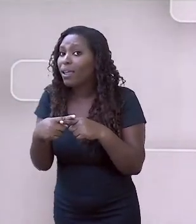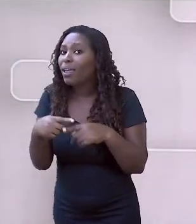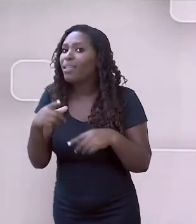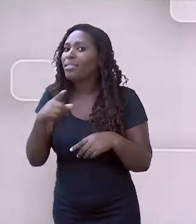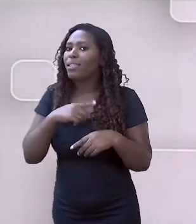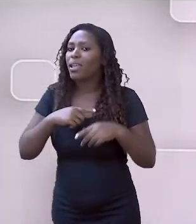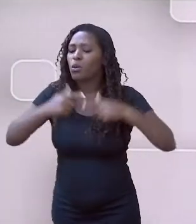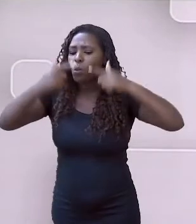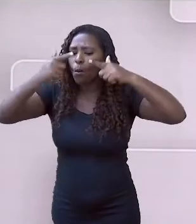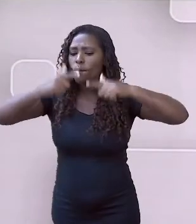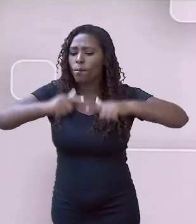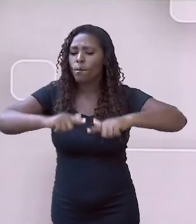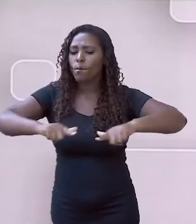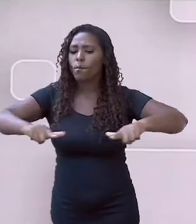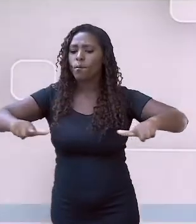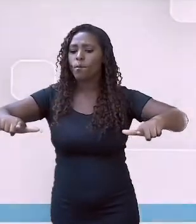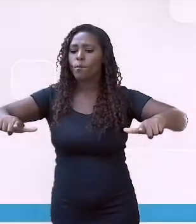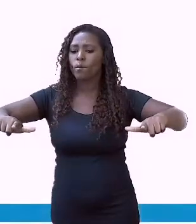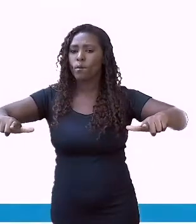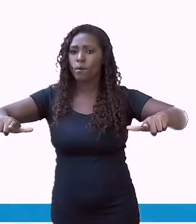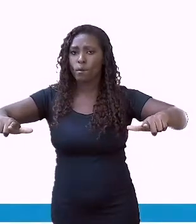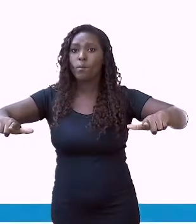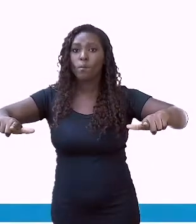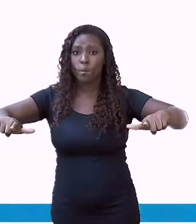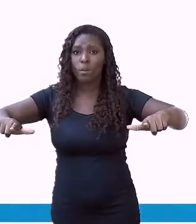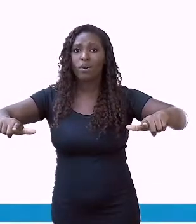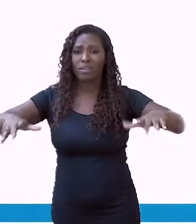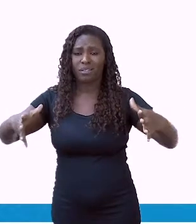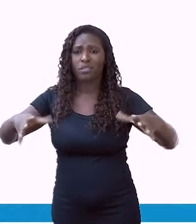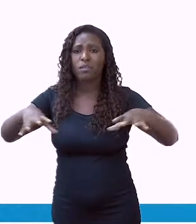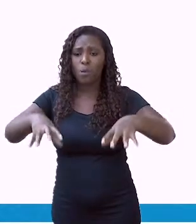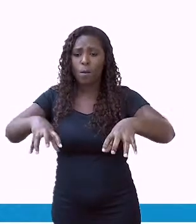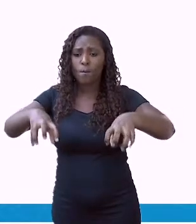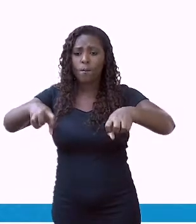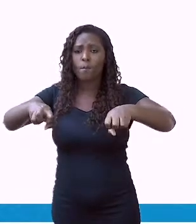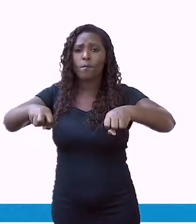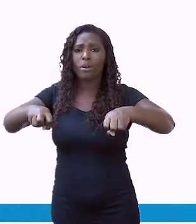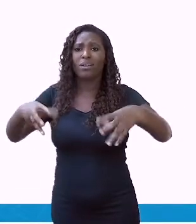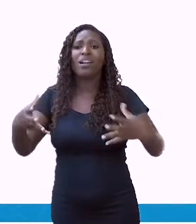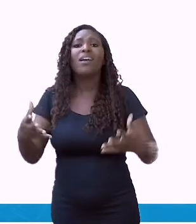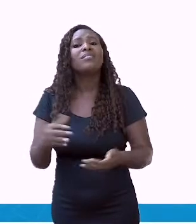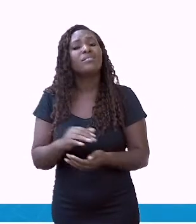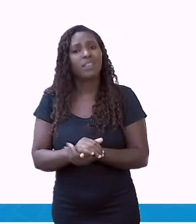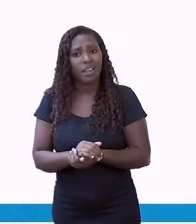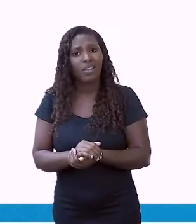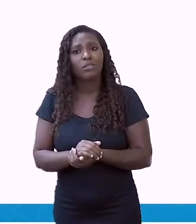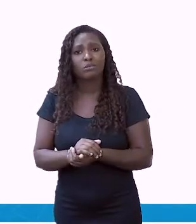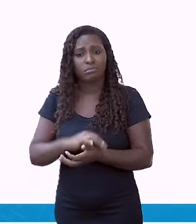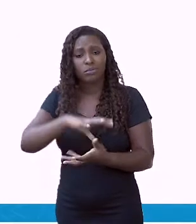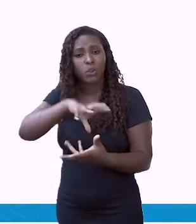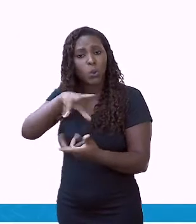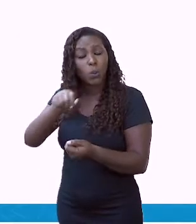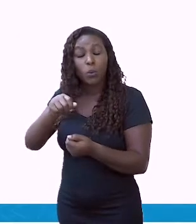Mas, aqui no sul também, nós temos um outro deserto de grande importância.